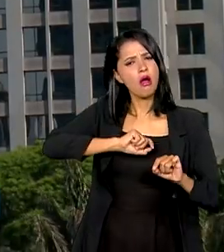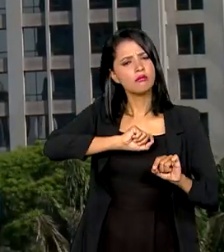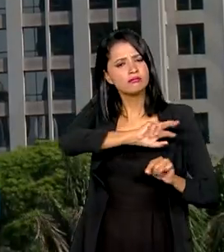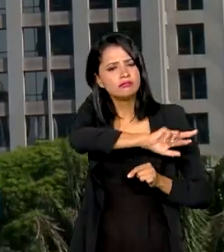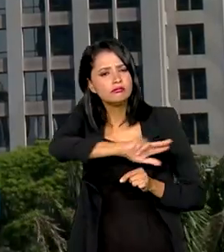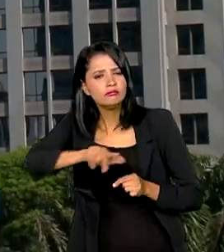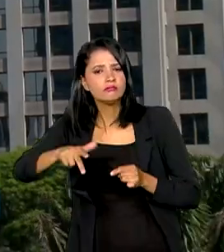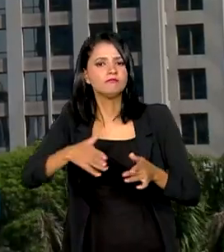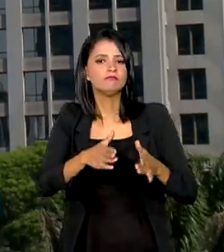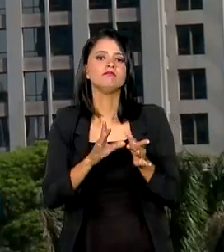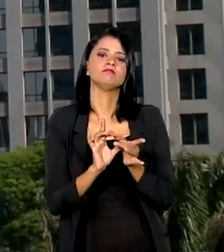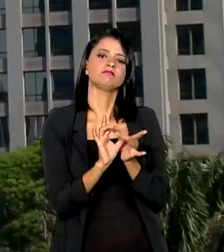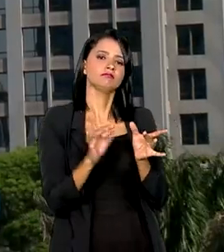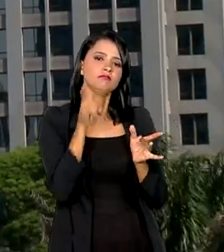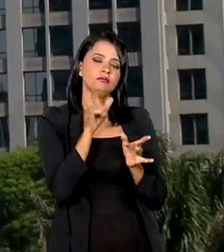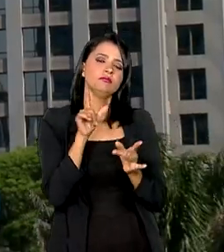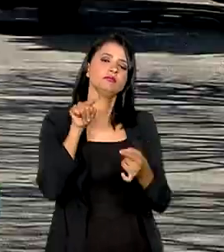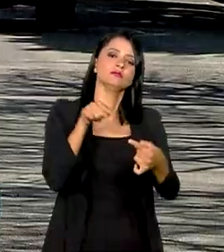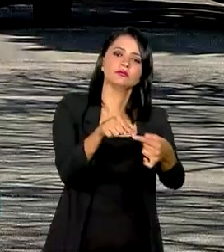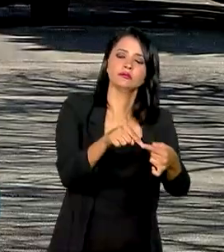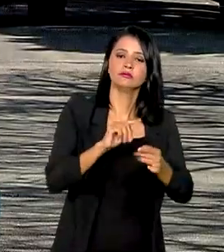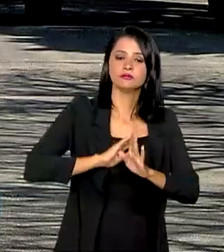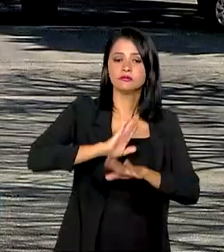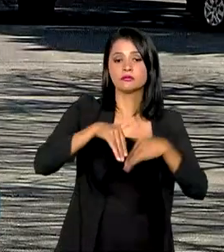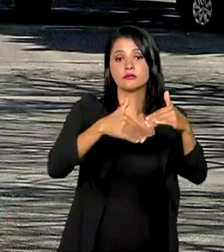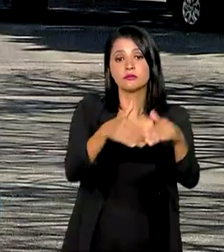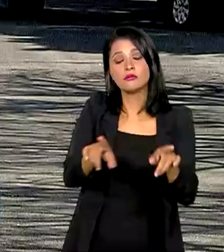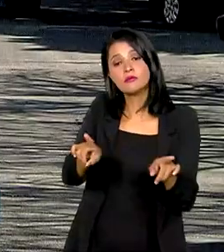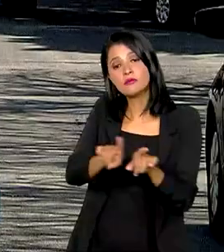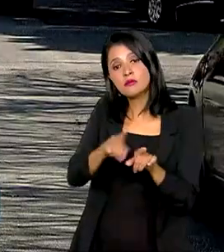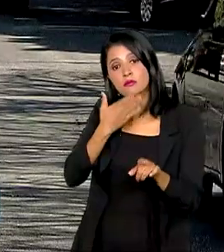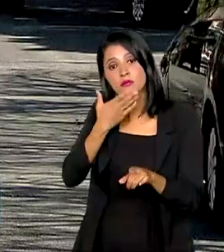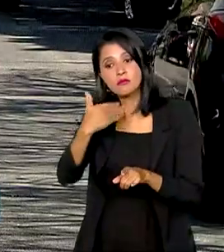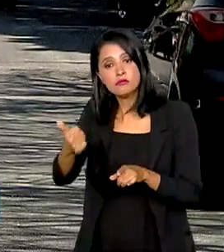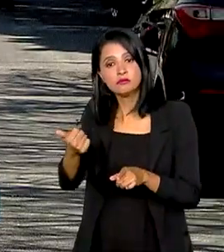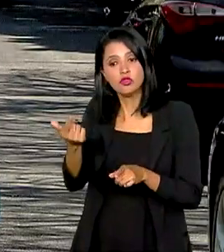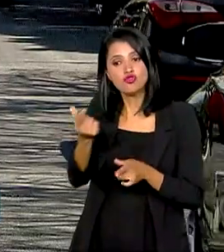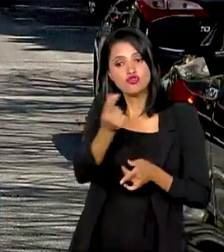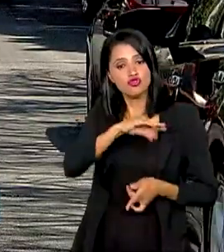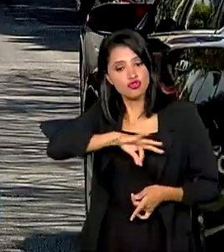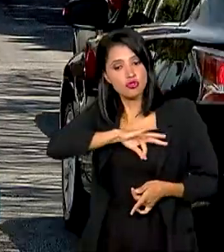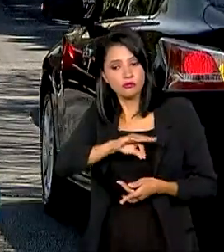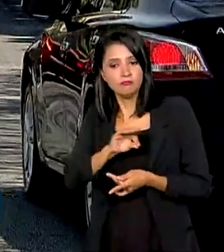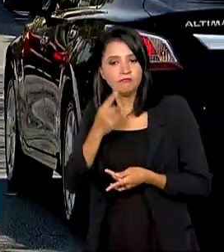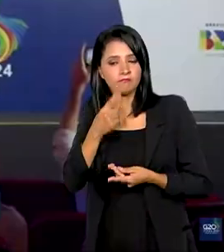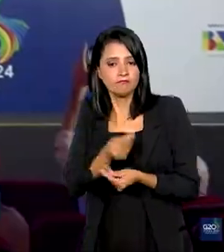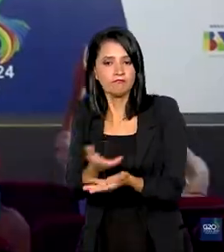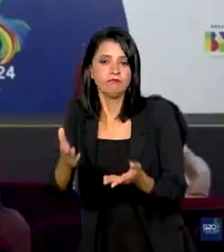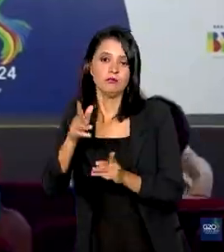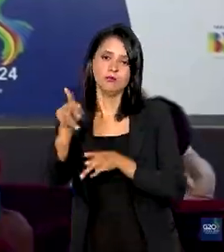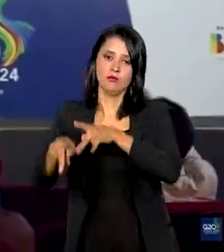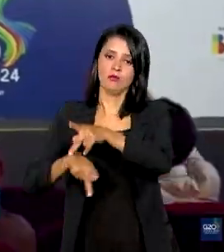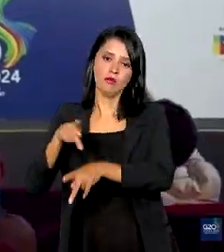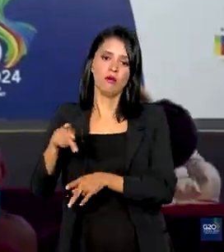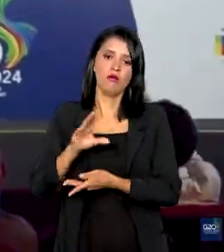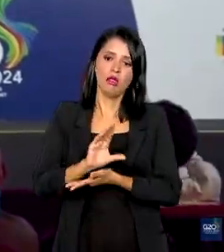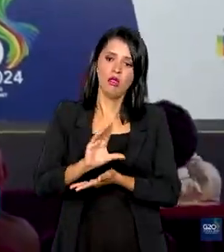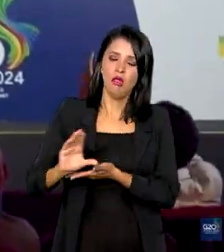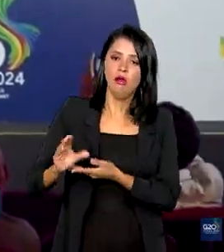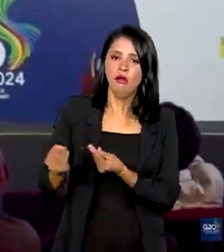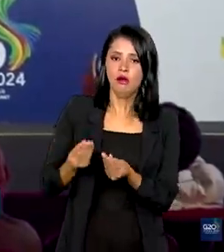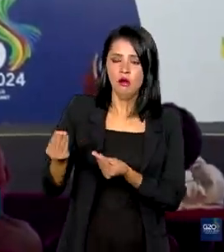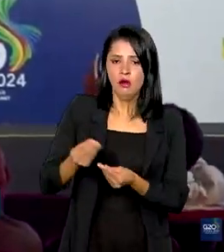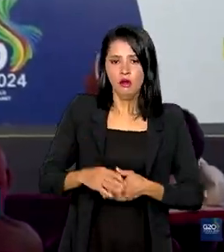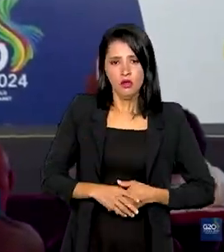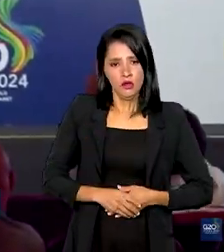que levem ao desenvolvimento e à melhor distribuição de renda das populações. O G20 é um fórum